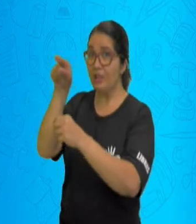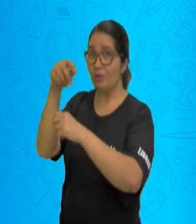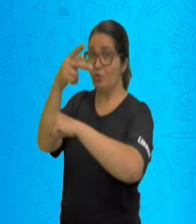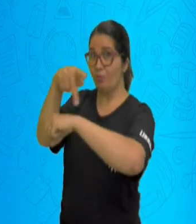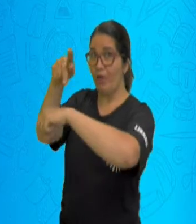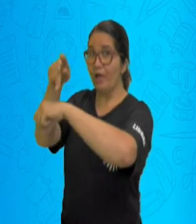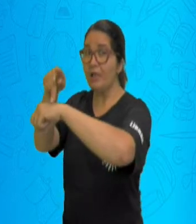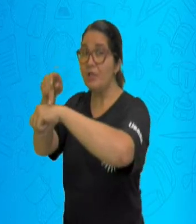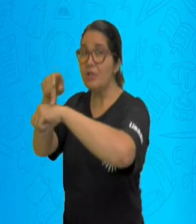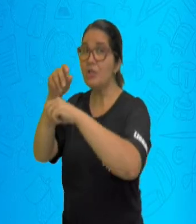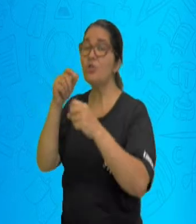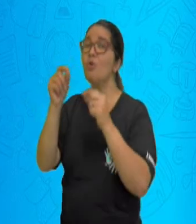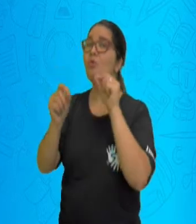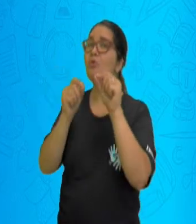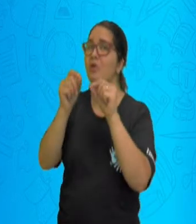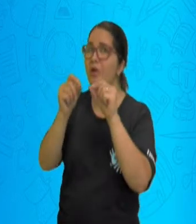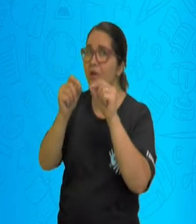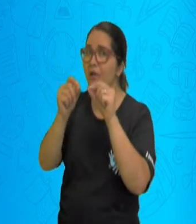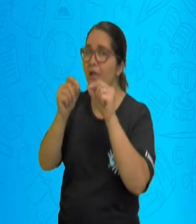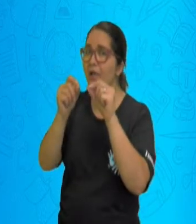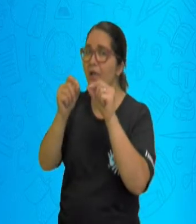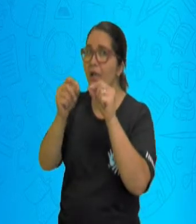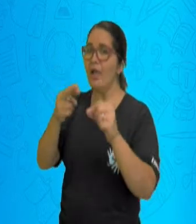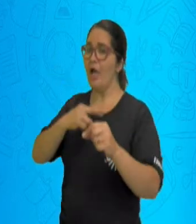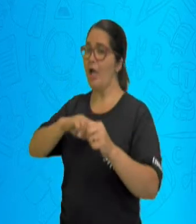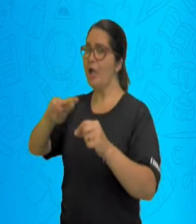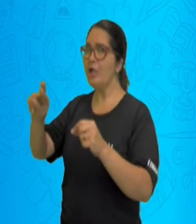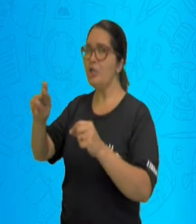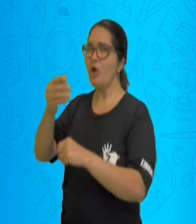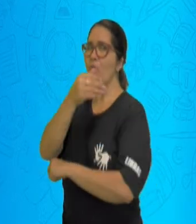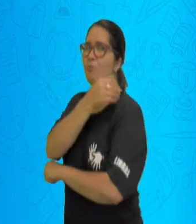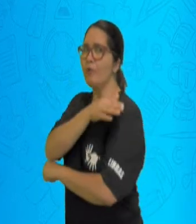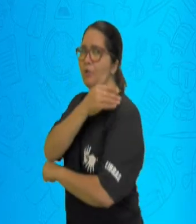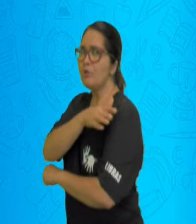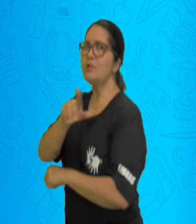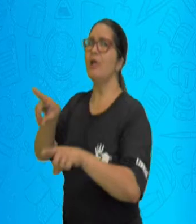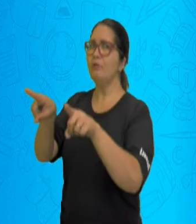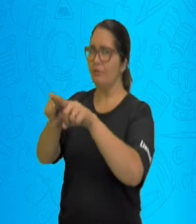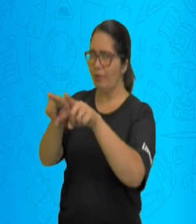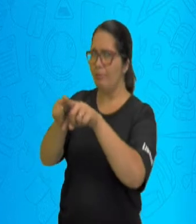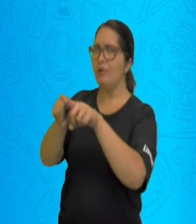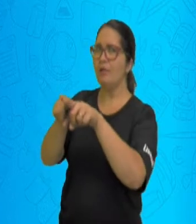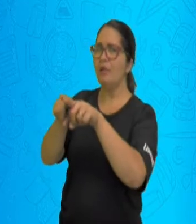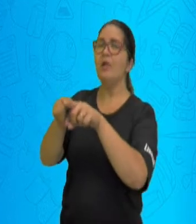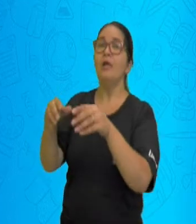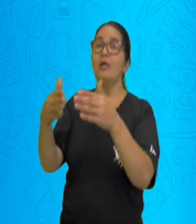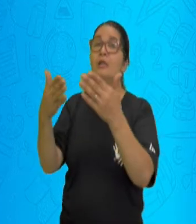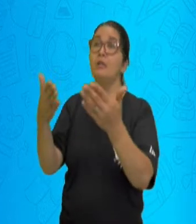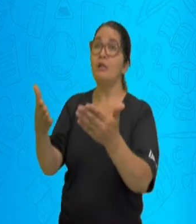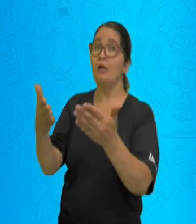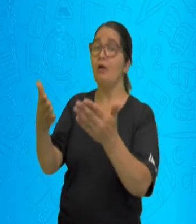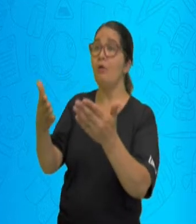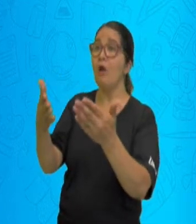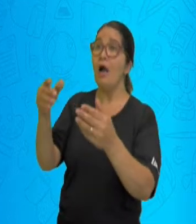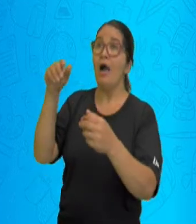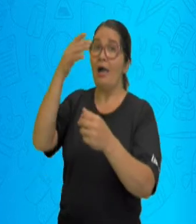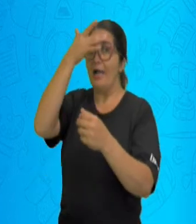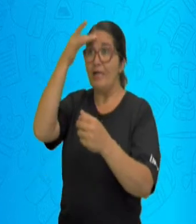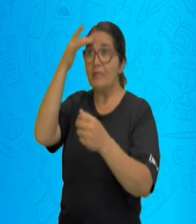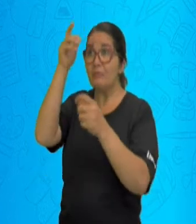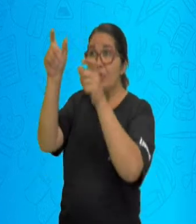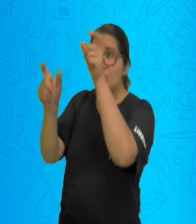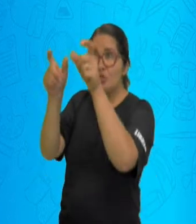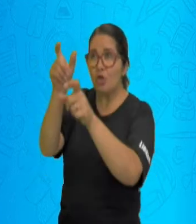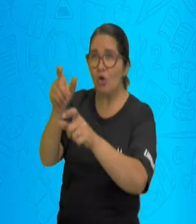pontos do país, do mundo, na verdade, ela é feita de forma discriminatória. Então, às vezes, você está em um outro